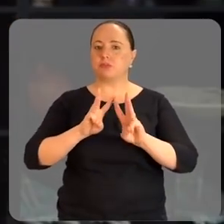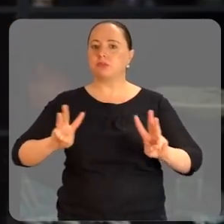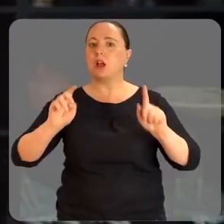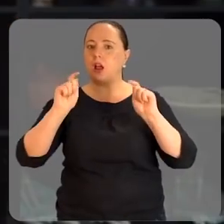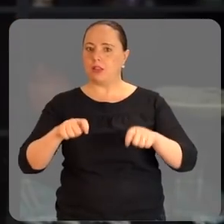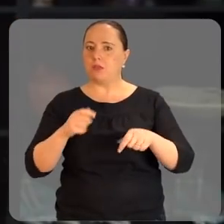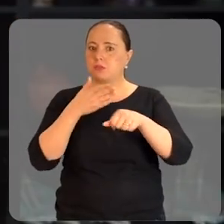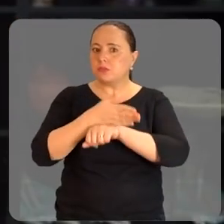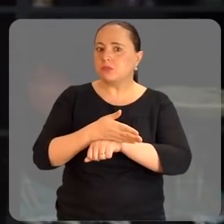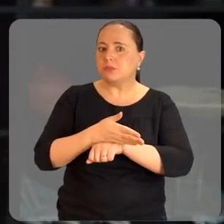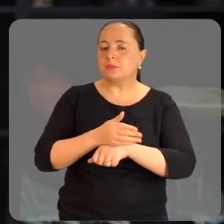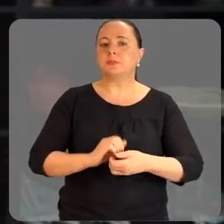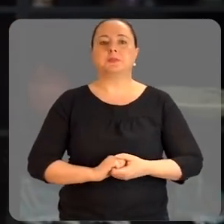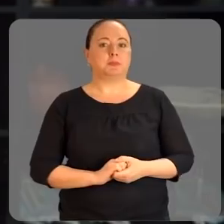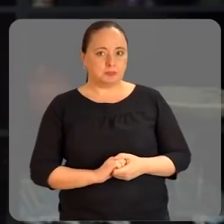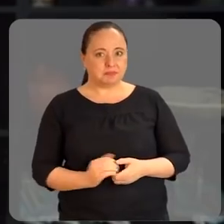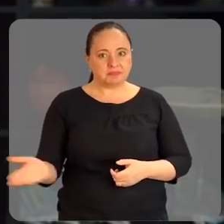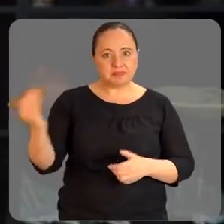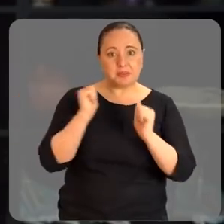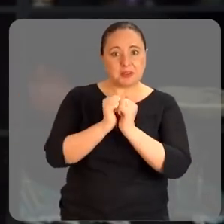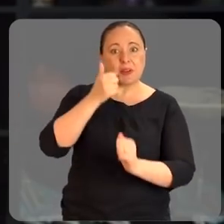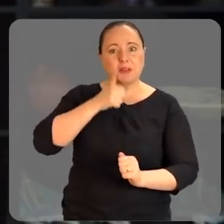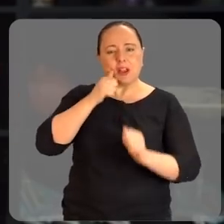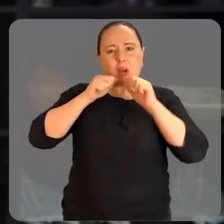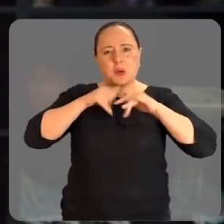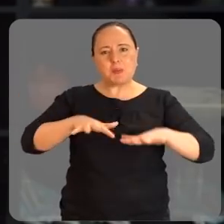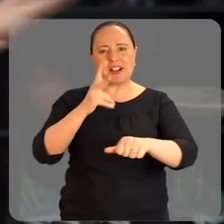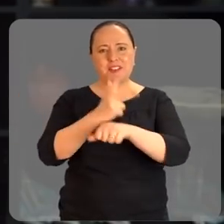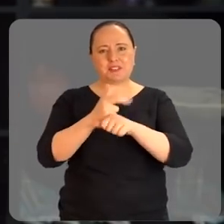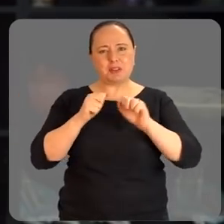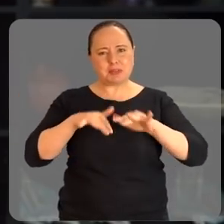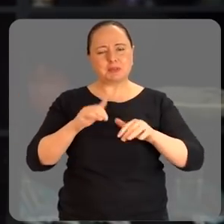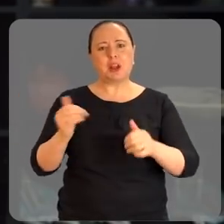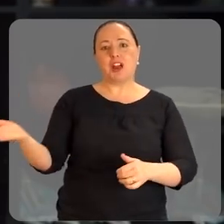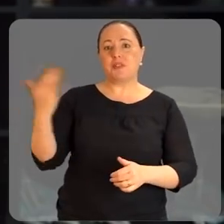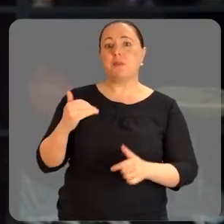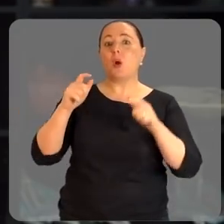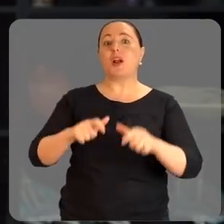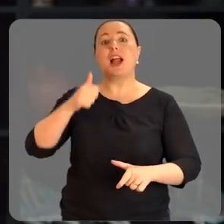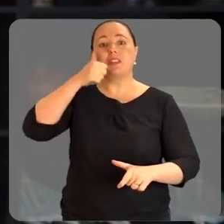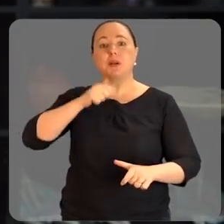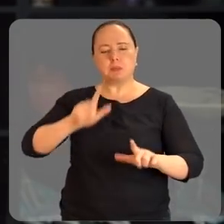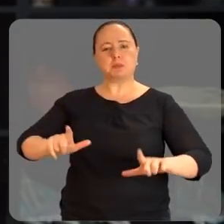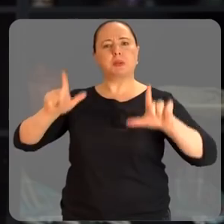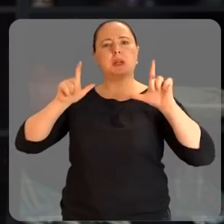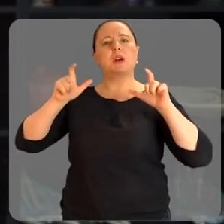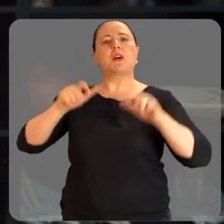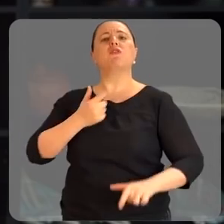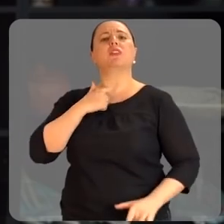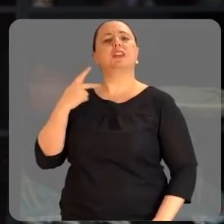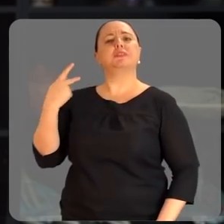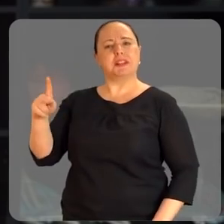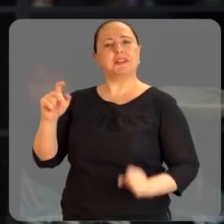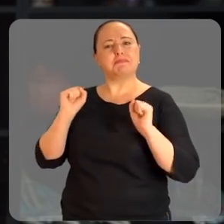no link que está passando aqui agora nessa tela. Vamos, mulheres! Compartilhem esse vídeo. Bora! Lugar de mulher é onde ela quiser.